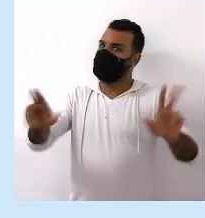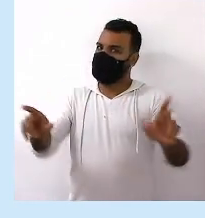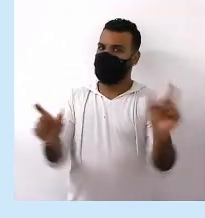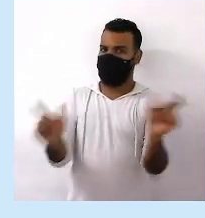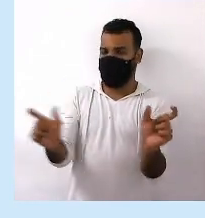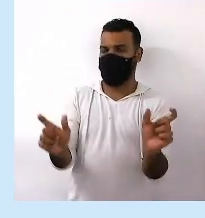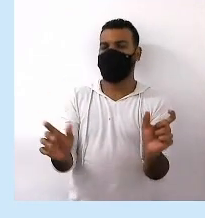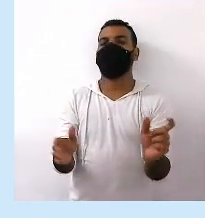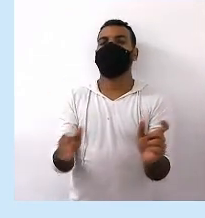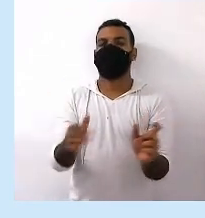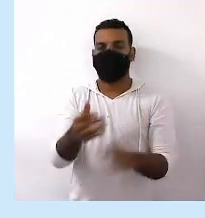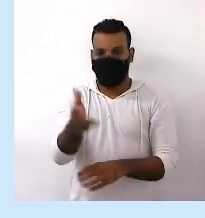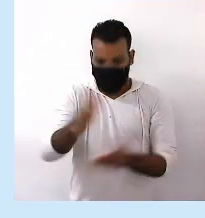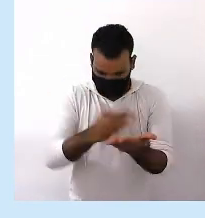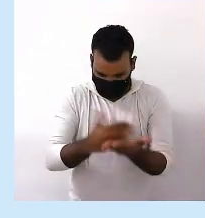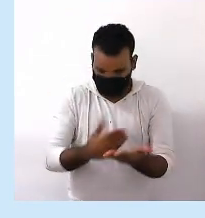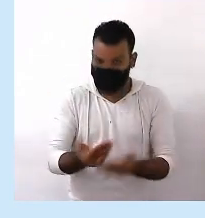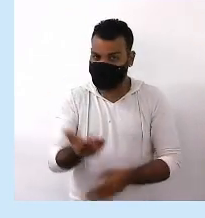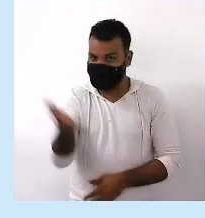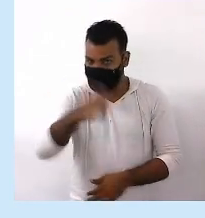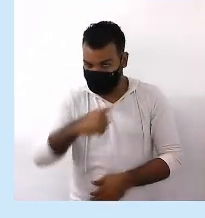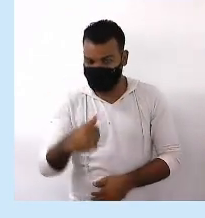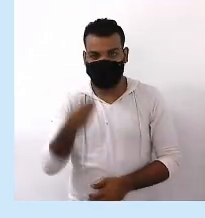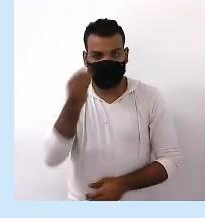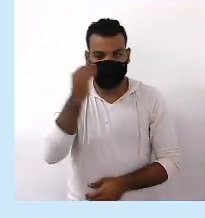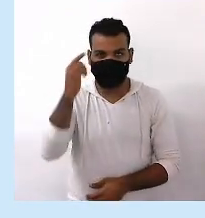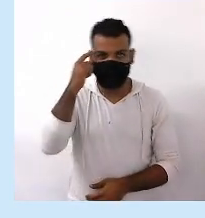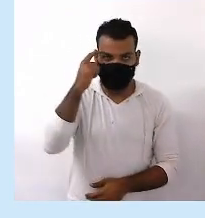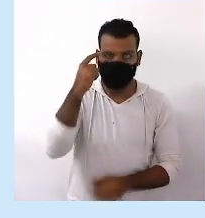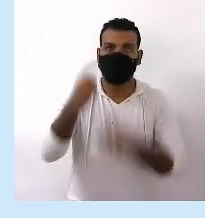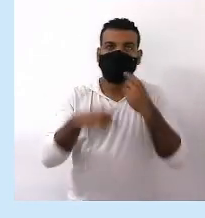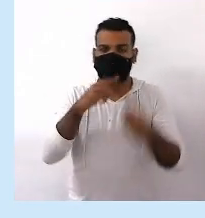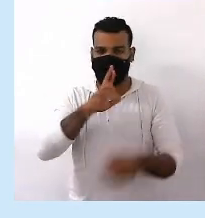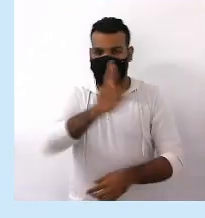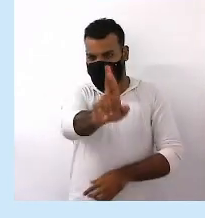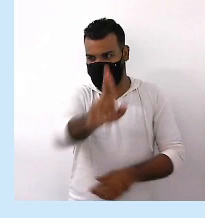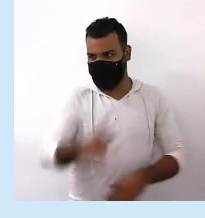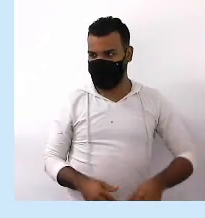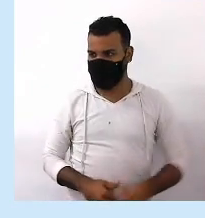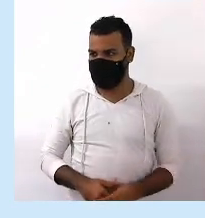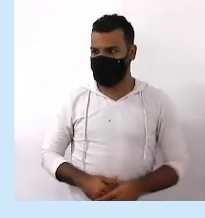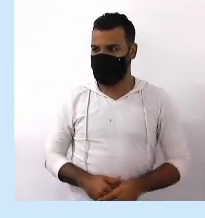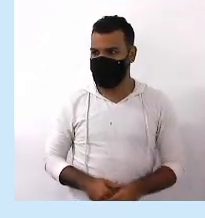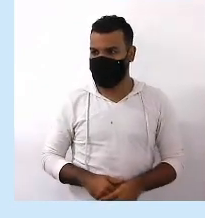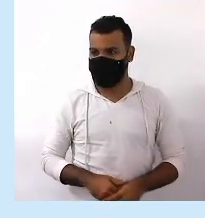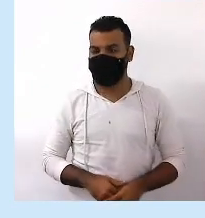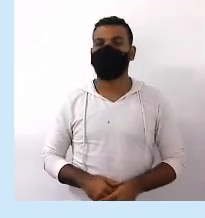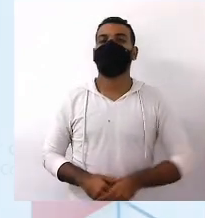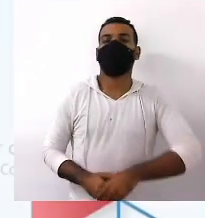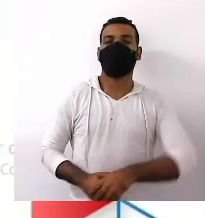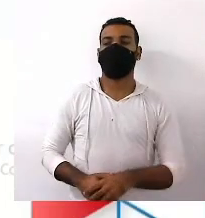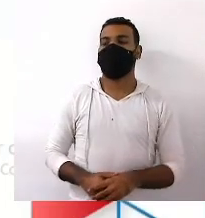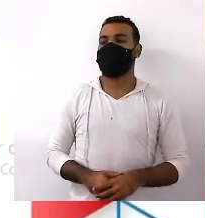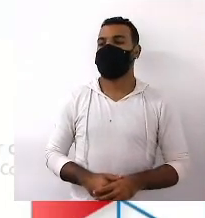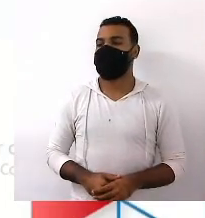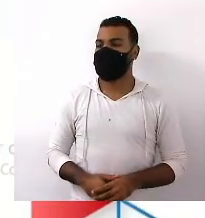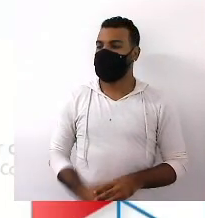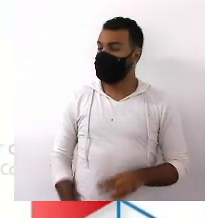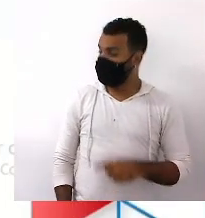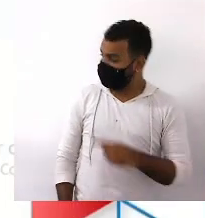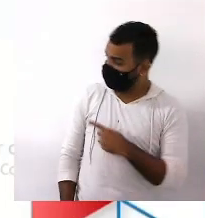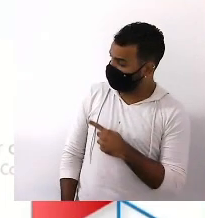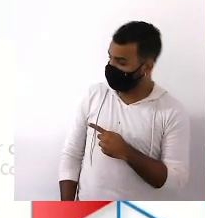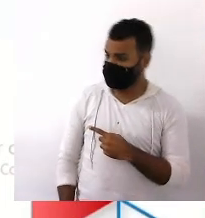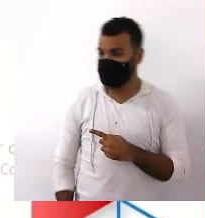porque hoje vamos tirar todas as suas dúvidas Olhando para o slide, vamos começar Primeiro, um pensamento de